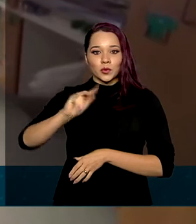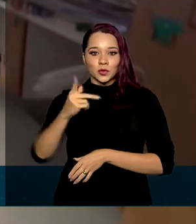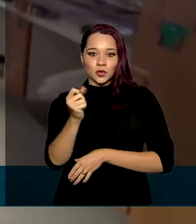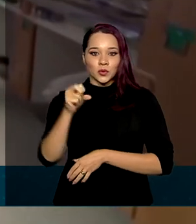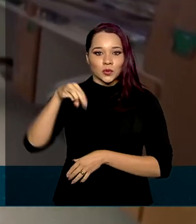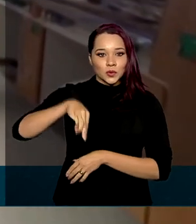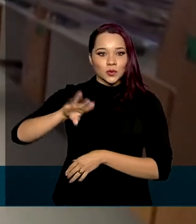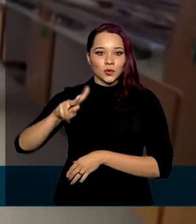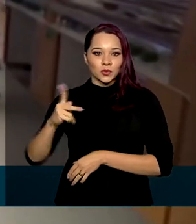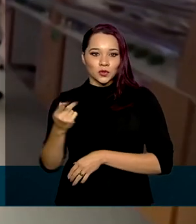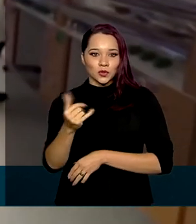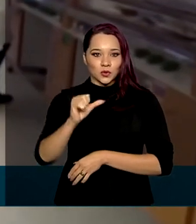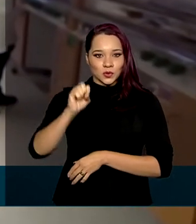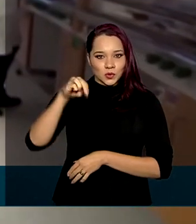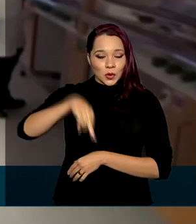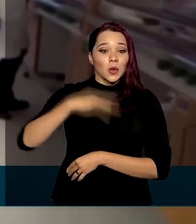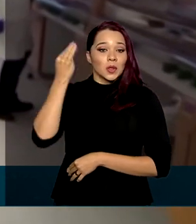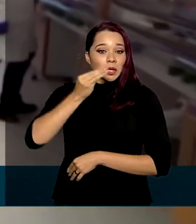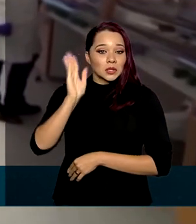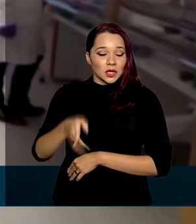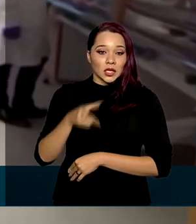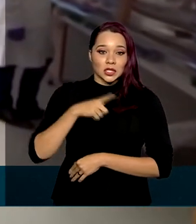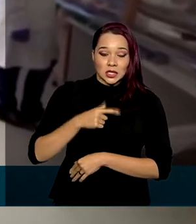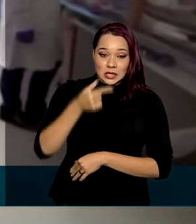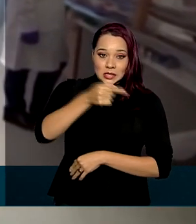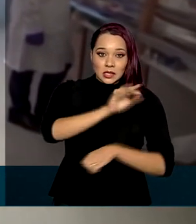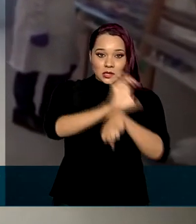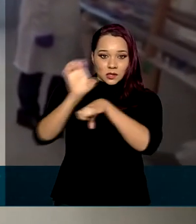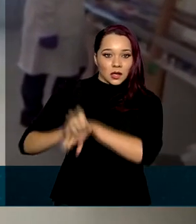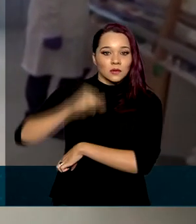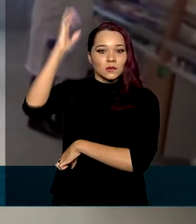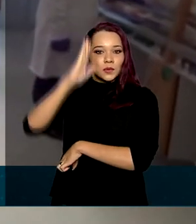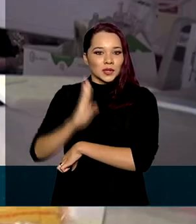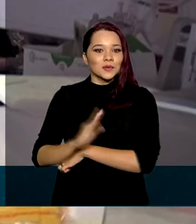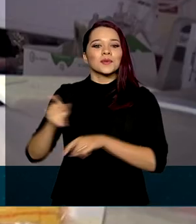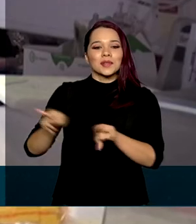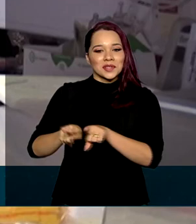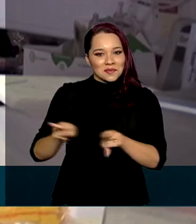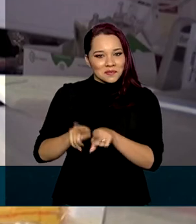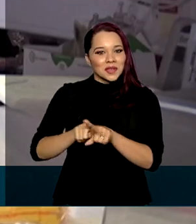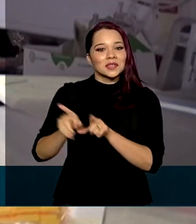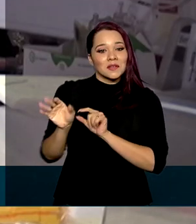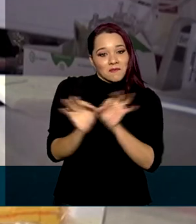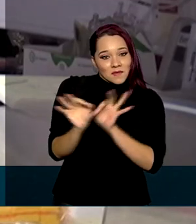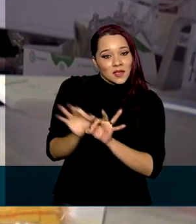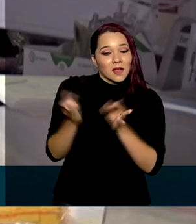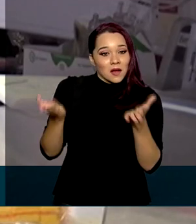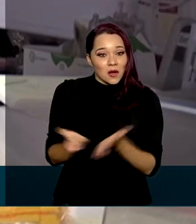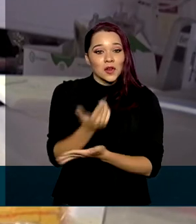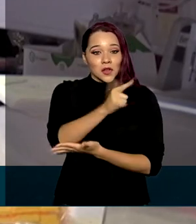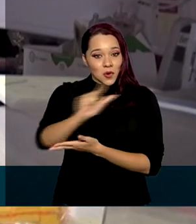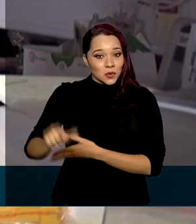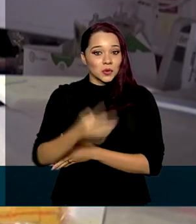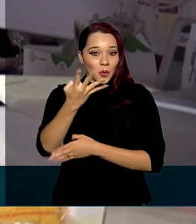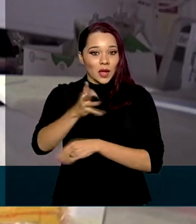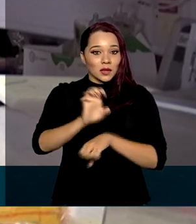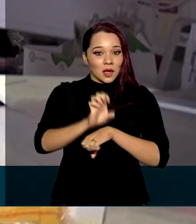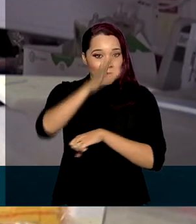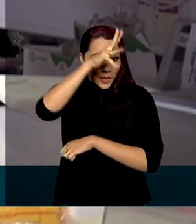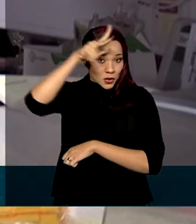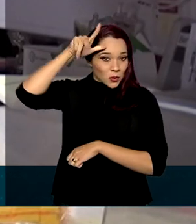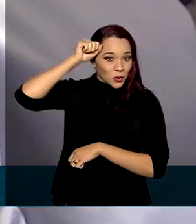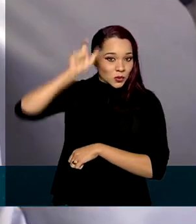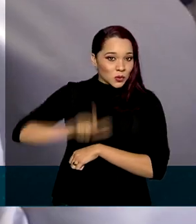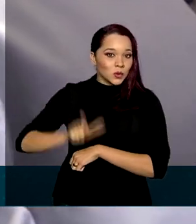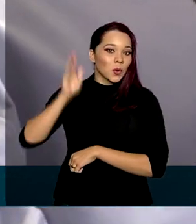Johnson. Os testes que já ocorriam em sete estados brasileiros também serão feitos agora em outros quatro, Mato Grosso